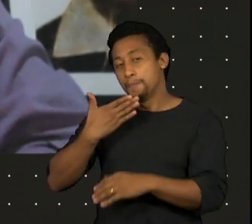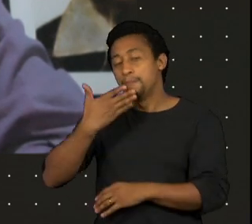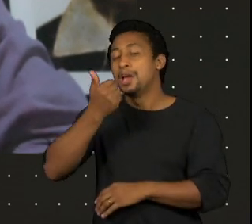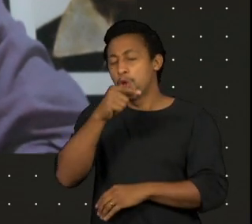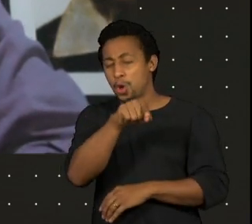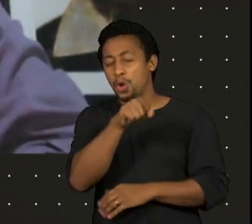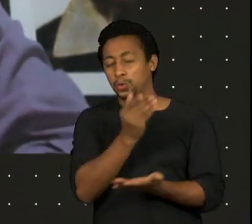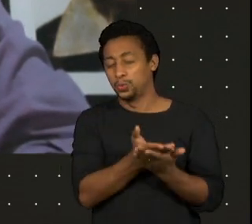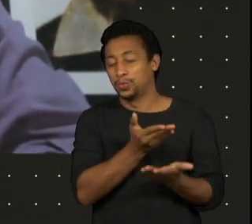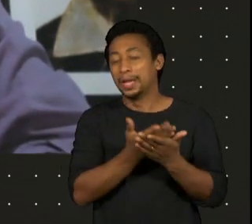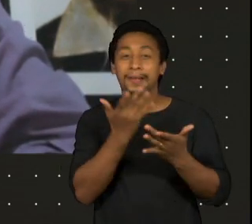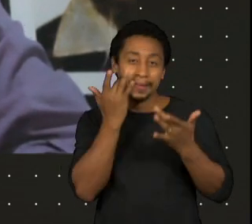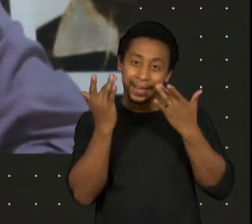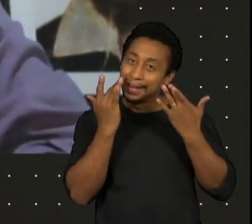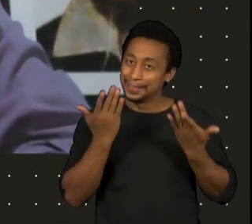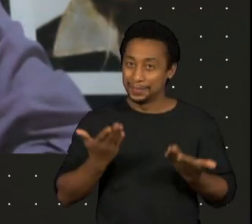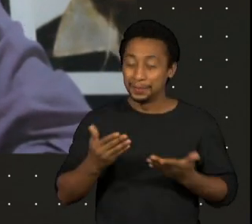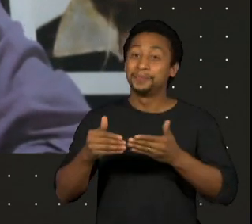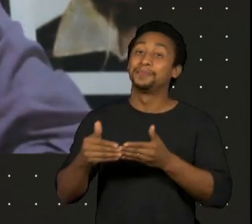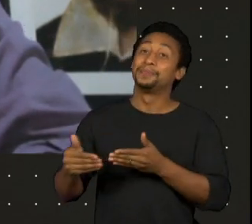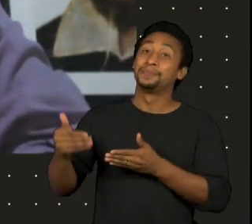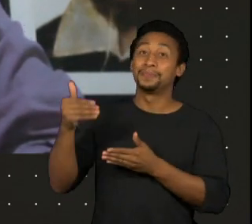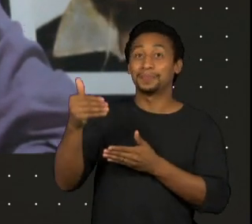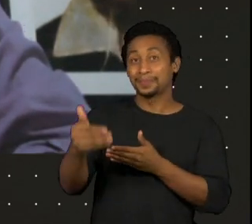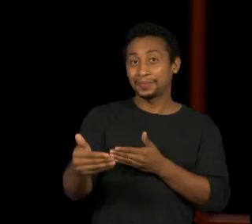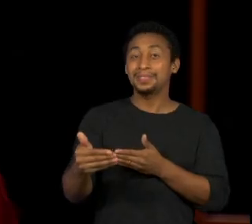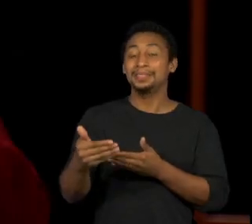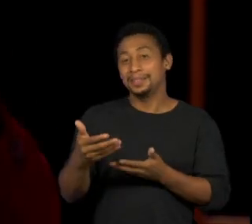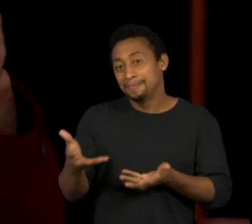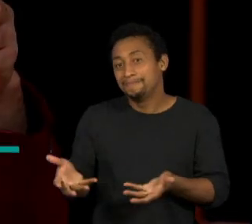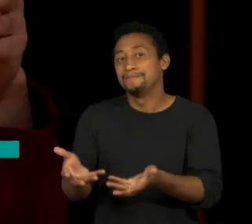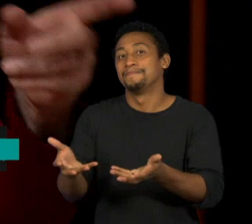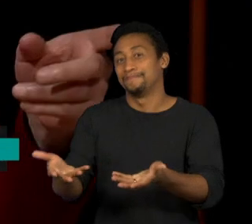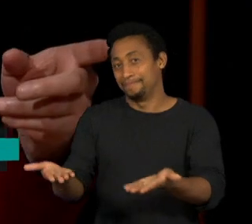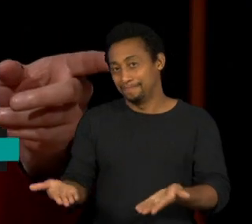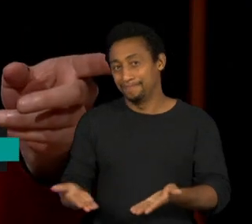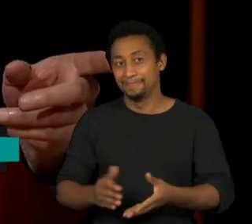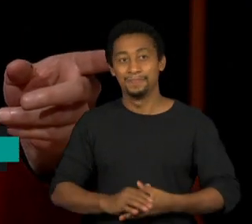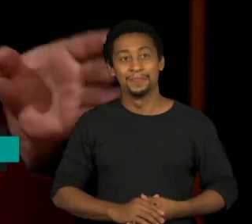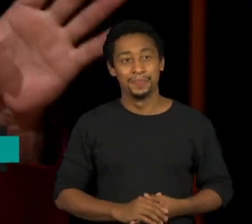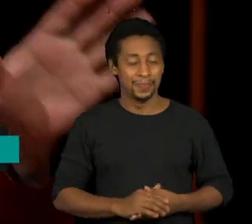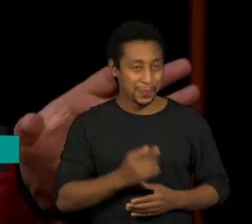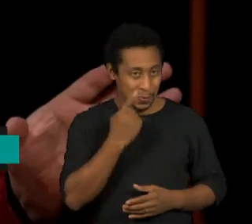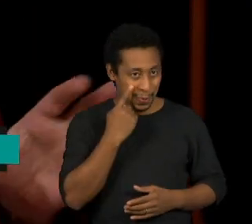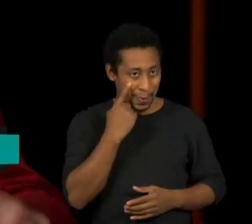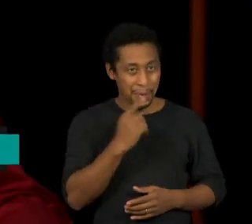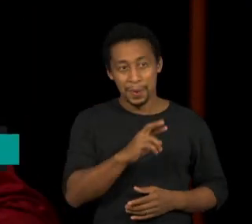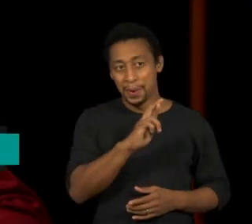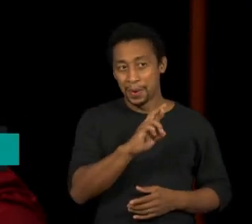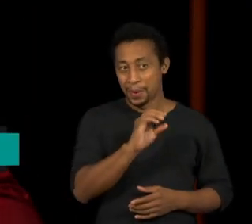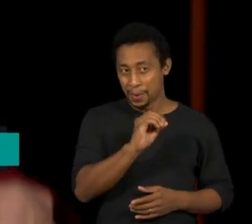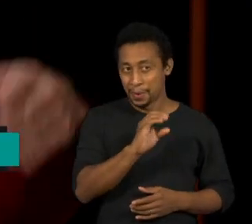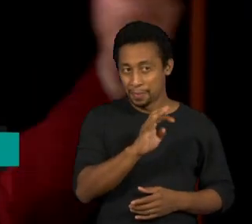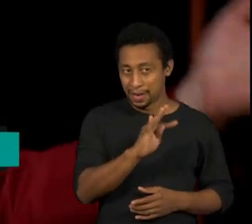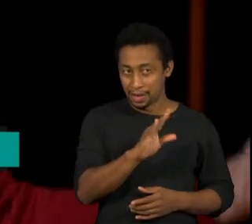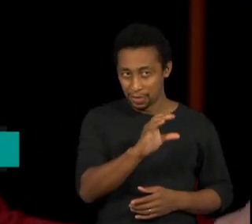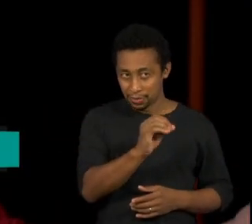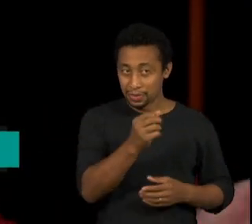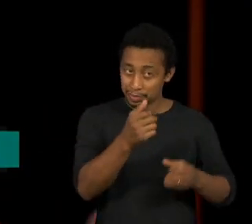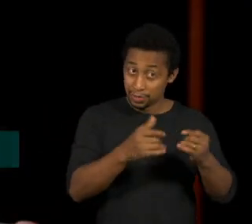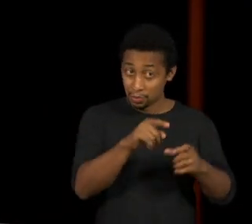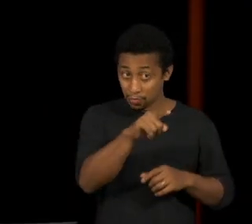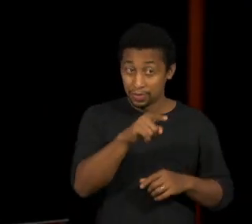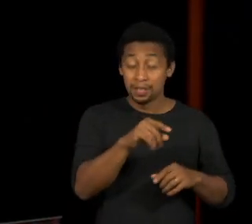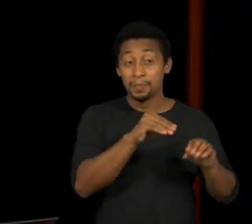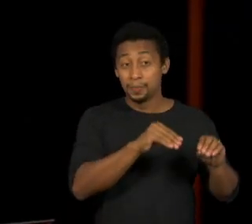o próximo passo seria um outro tipo de engajamento. Aí, como o Roberto Laje já adiantou, você vai para o Teatro de